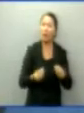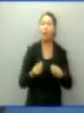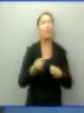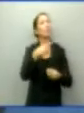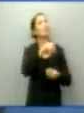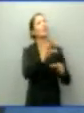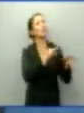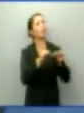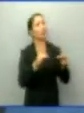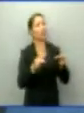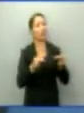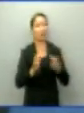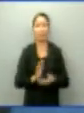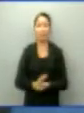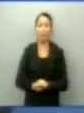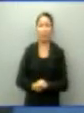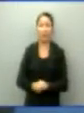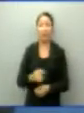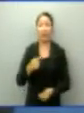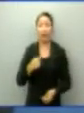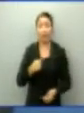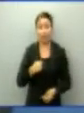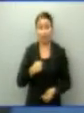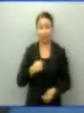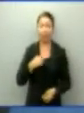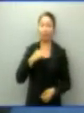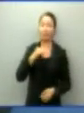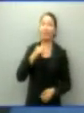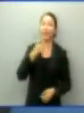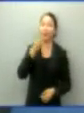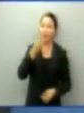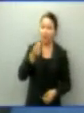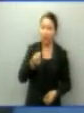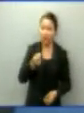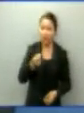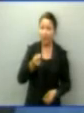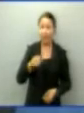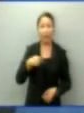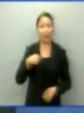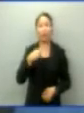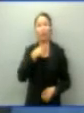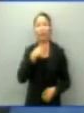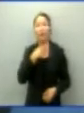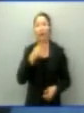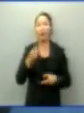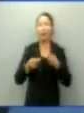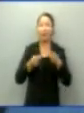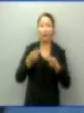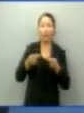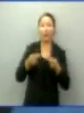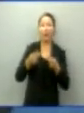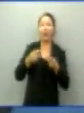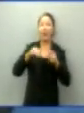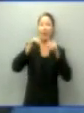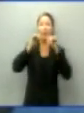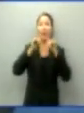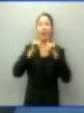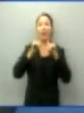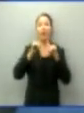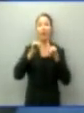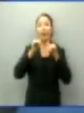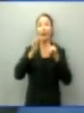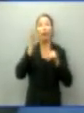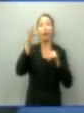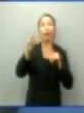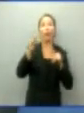Há dispensar seriamente. Eu disse há pouco que promessas mirabolantes não podem ser feitas, porque nós temos que ter um compromisso com o eleitor.